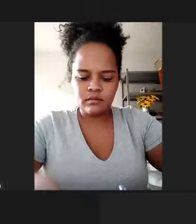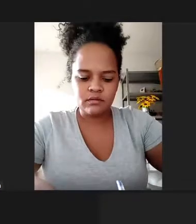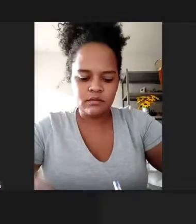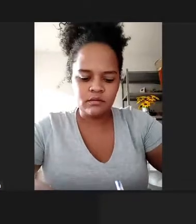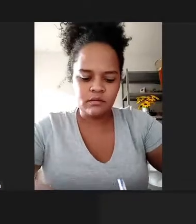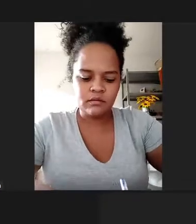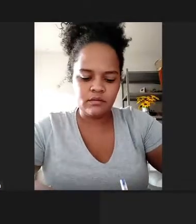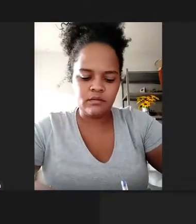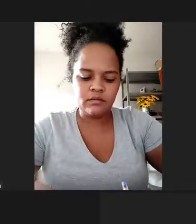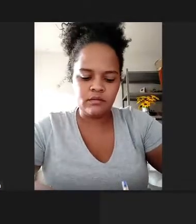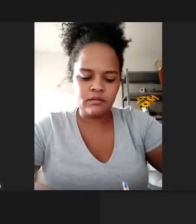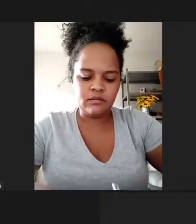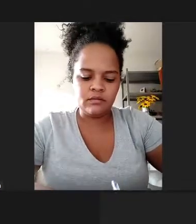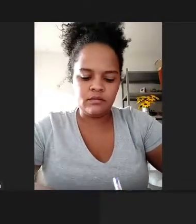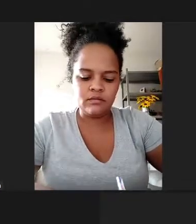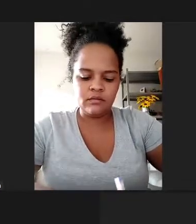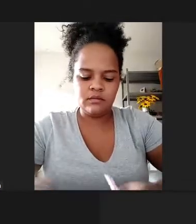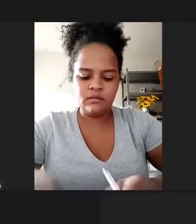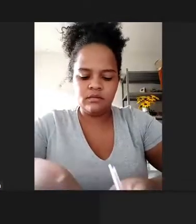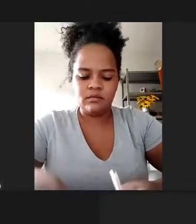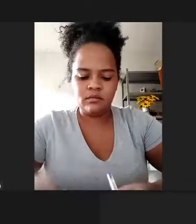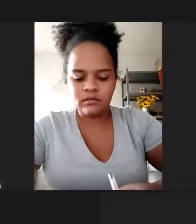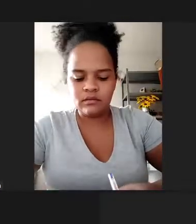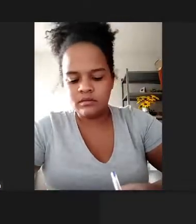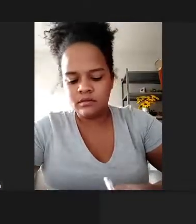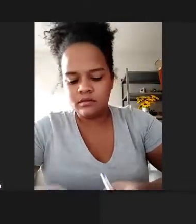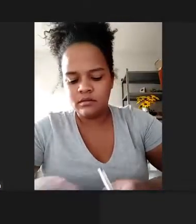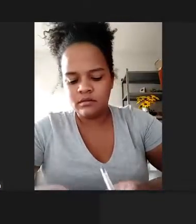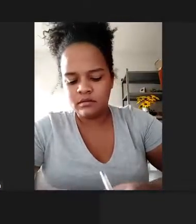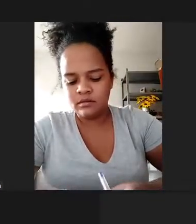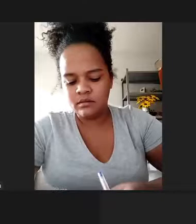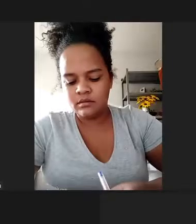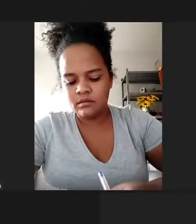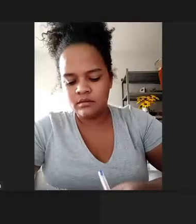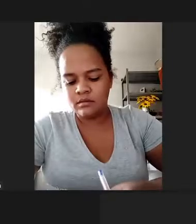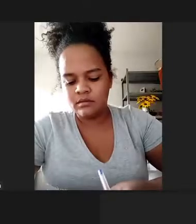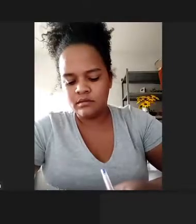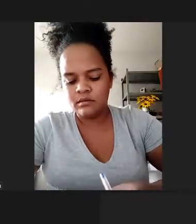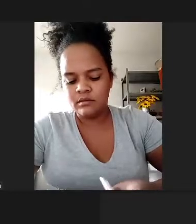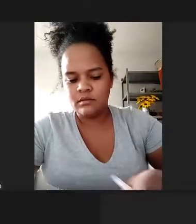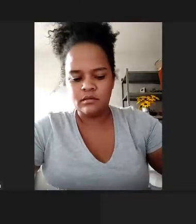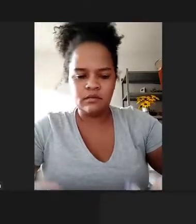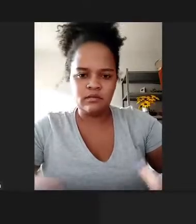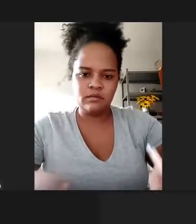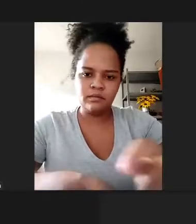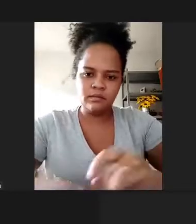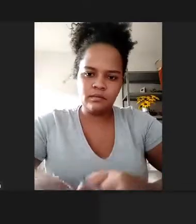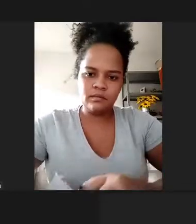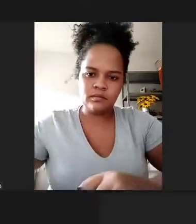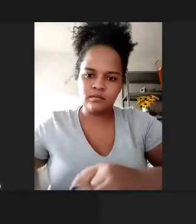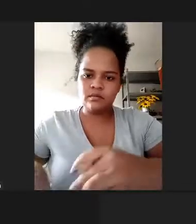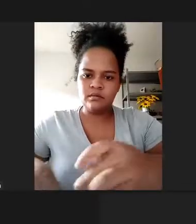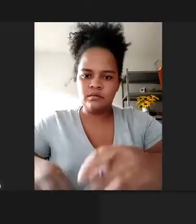aparelhos celulares, a nossa movimentação. Então, todo dia, das 10 horas da noite, às 2